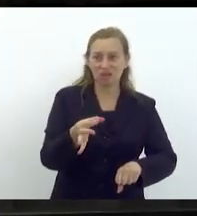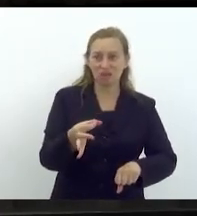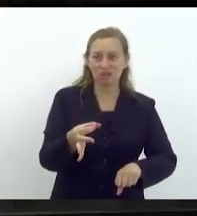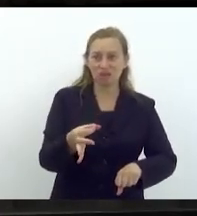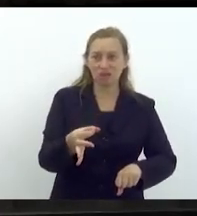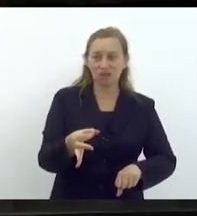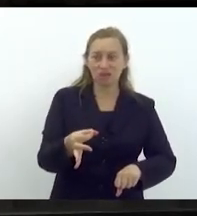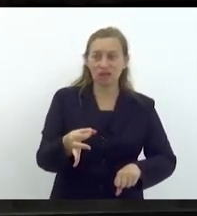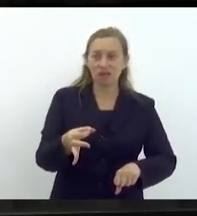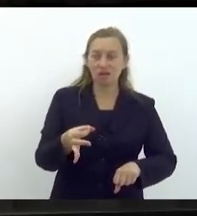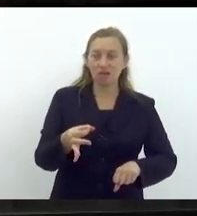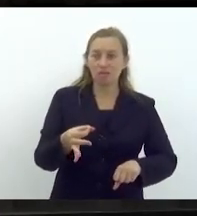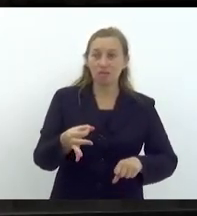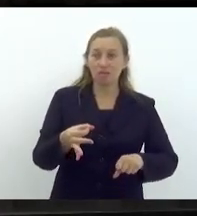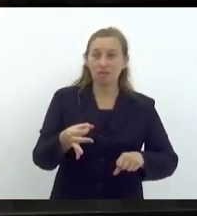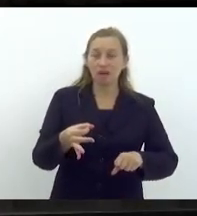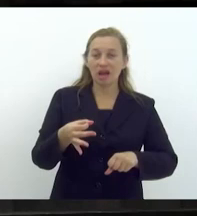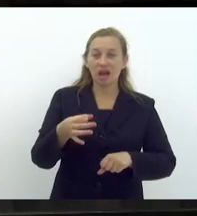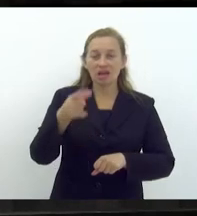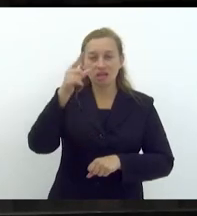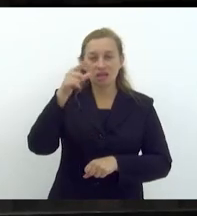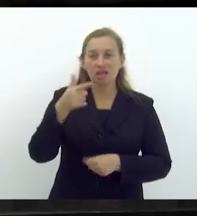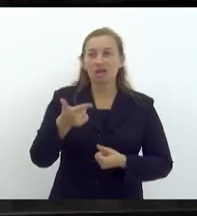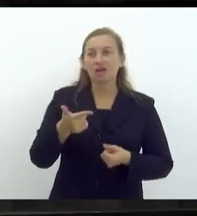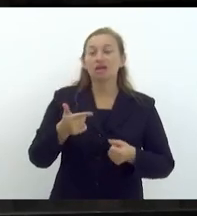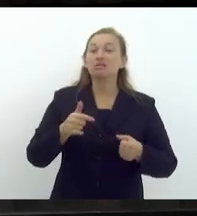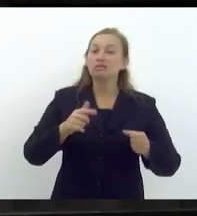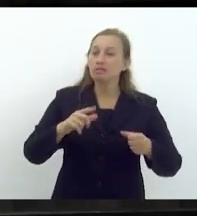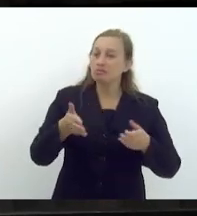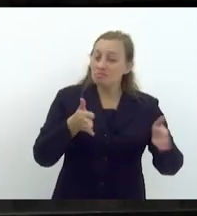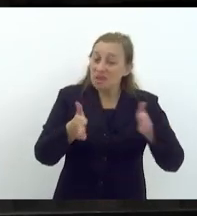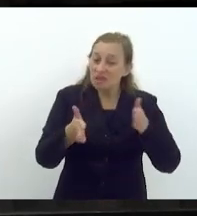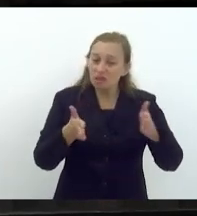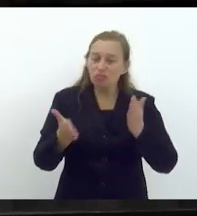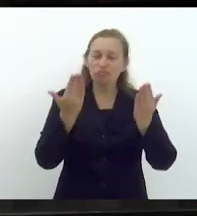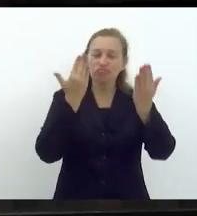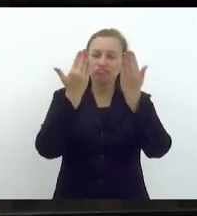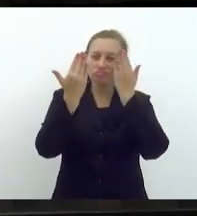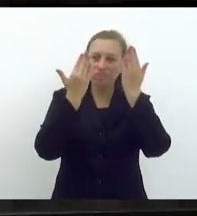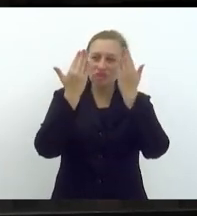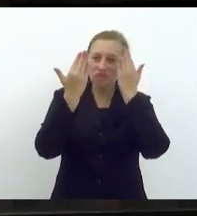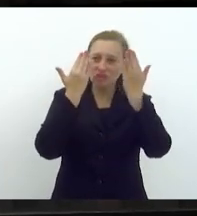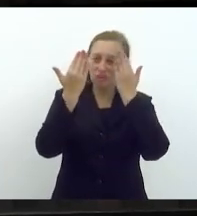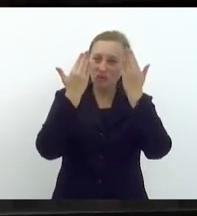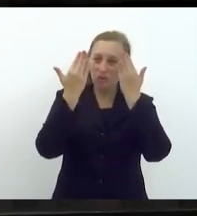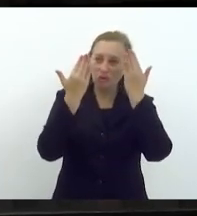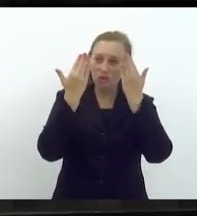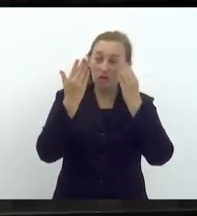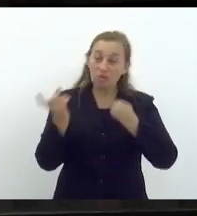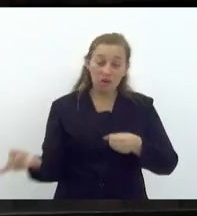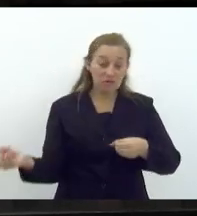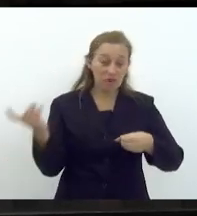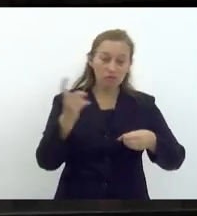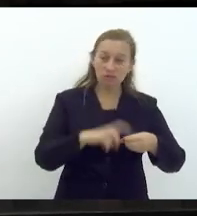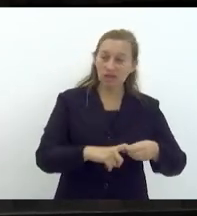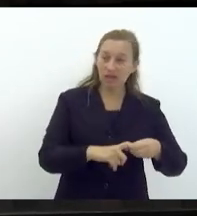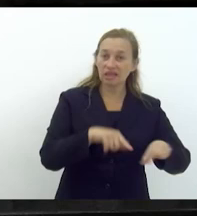para se recuperar e que tenha um acompanhamento psicológico para que volte a atuar na rua,